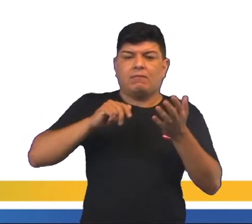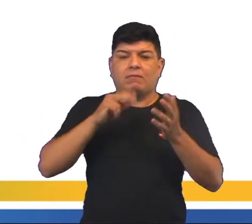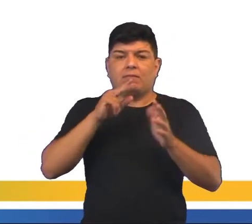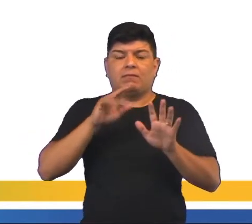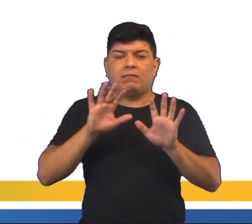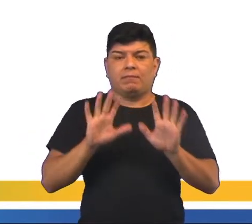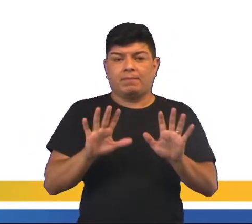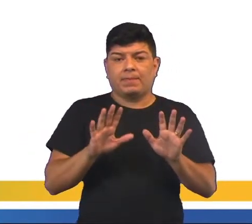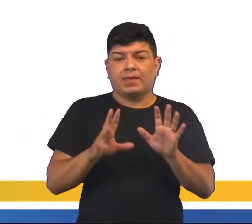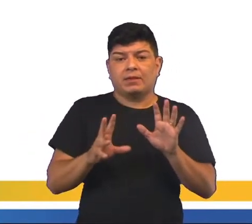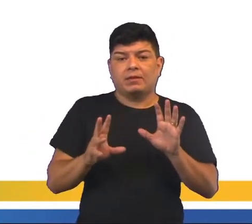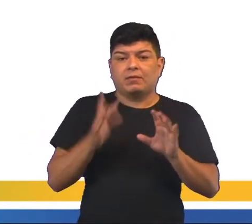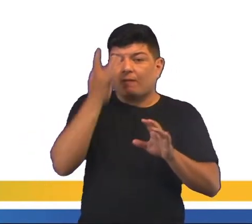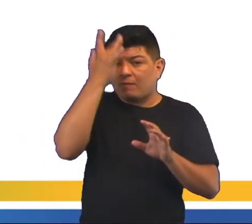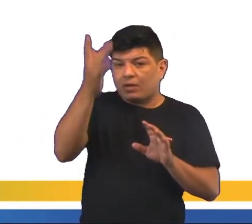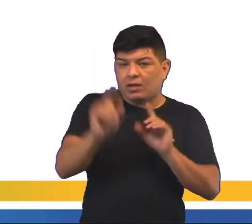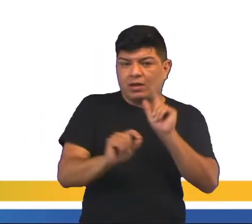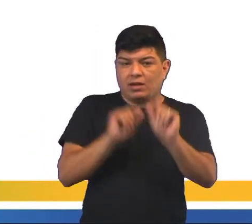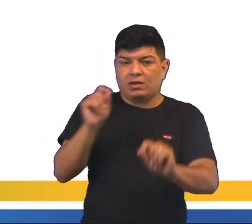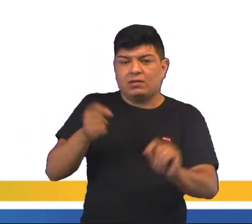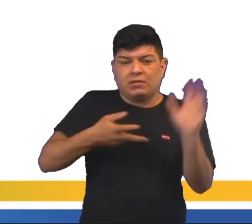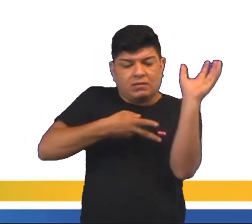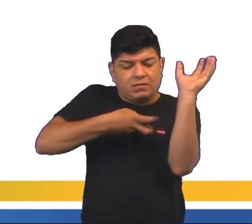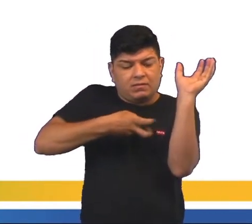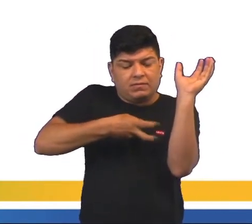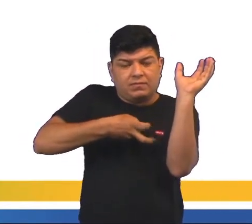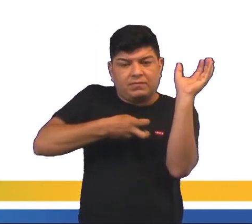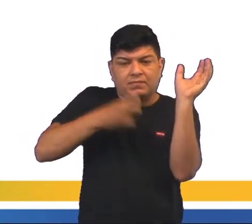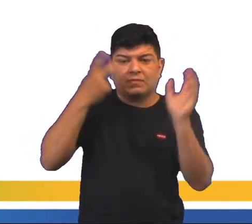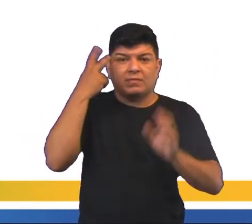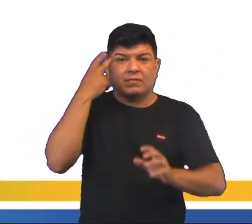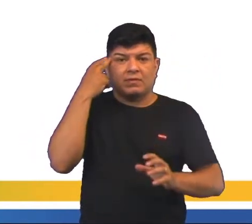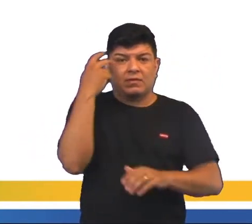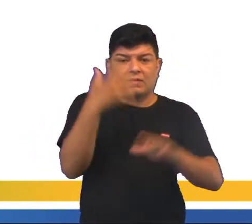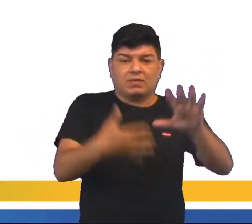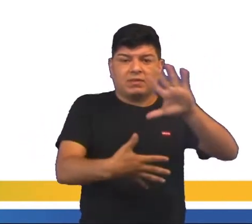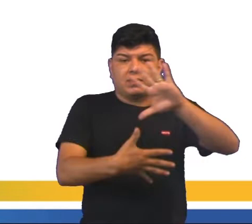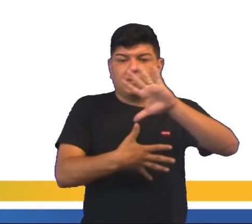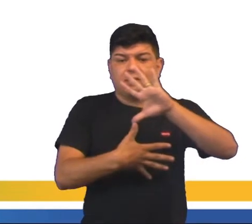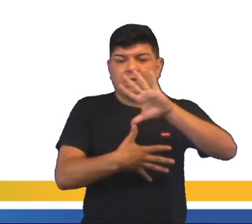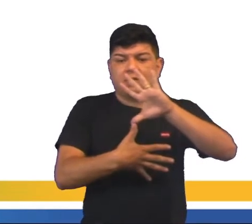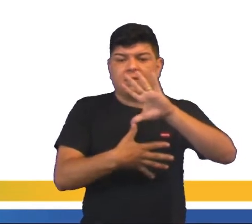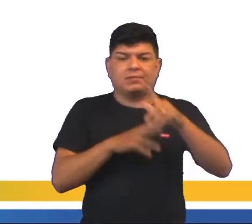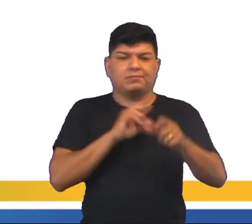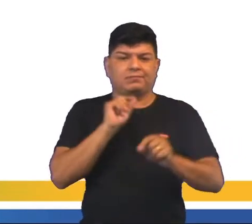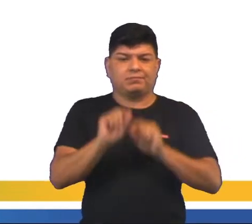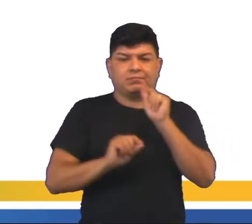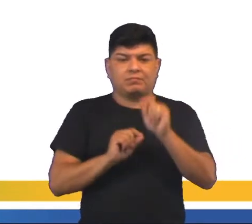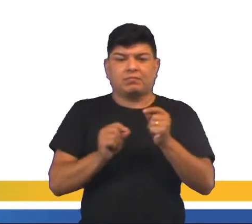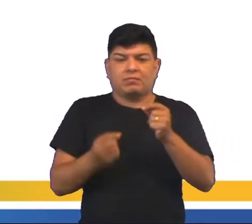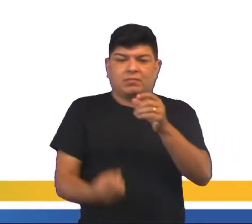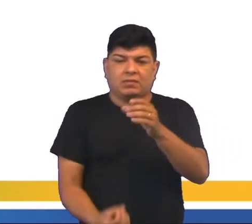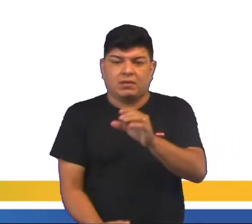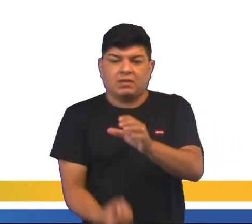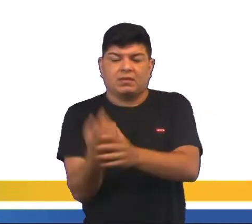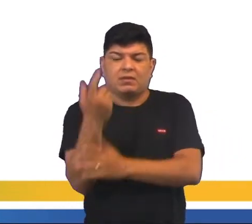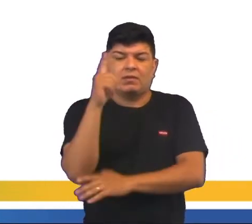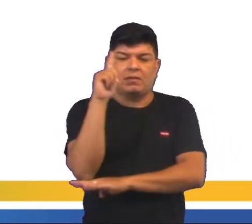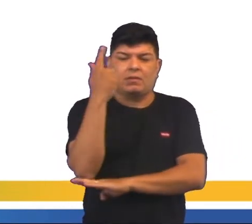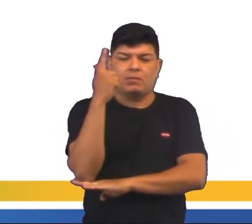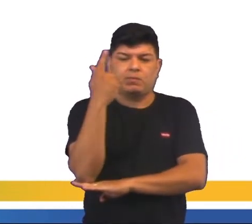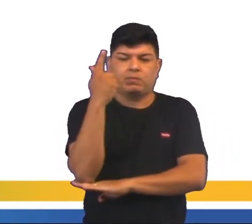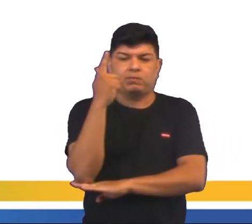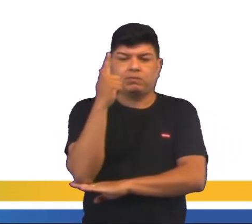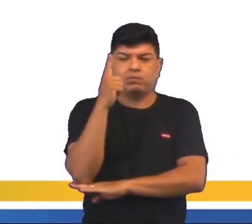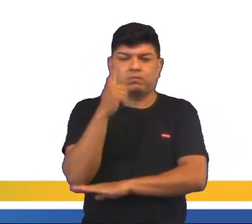Bom, e o que facilita a exploração dos recursos naturais na América? Bom, a formação geológica do